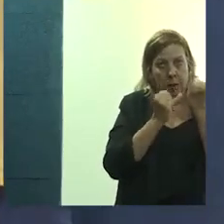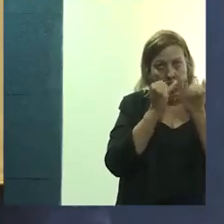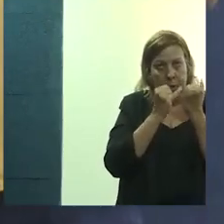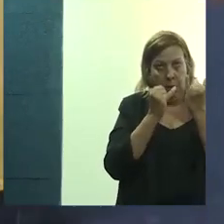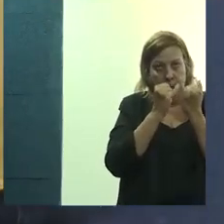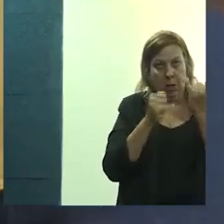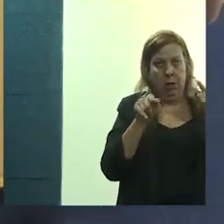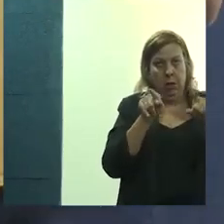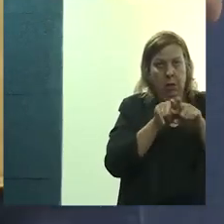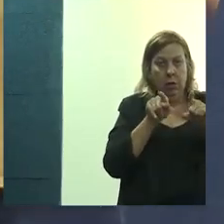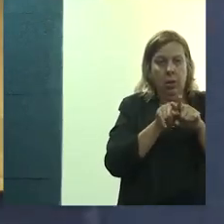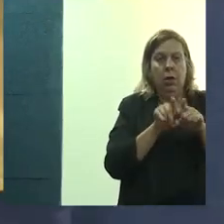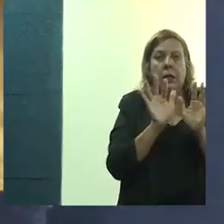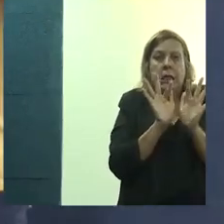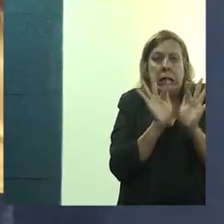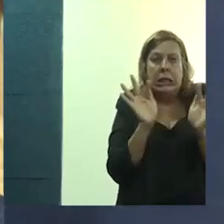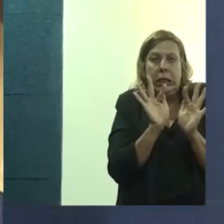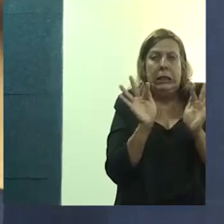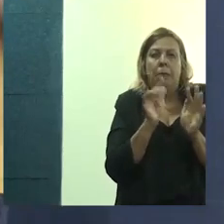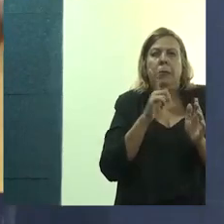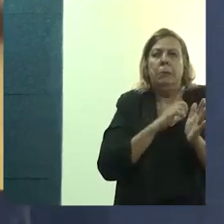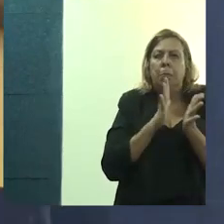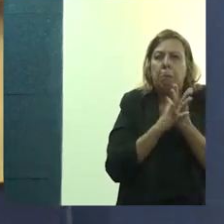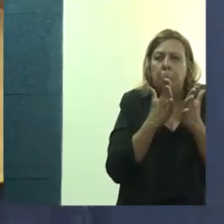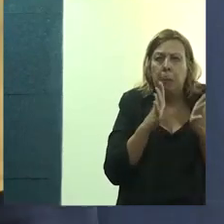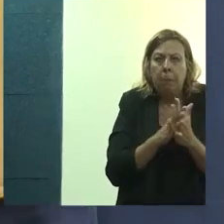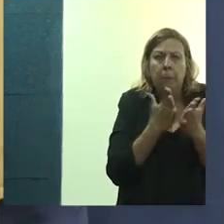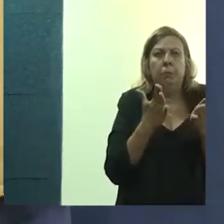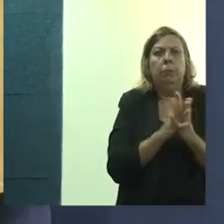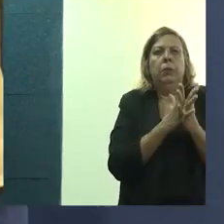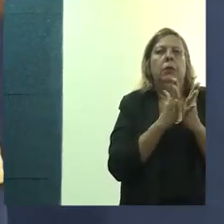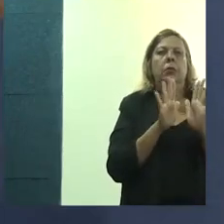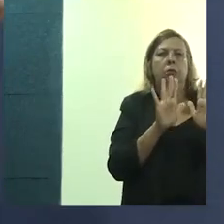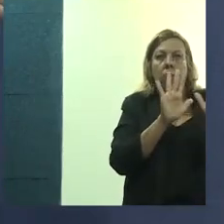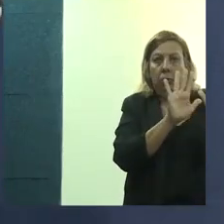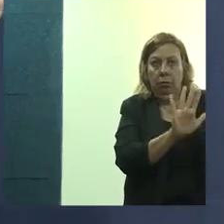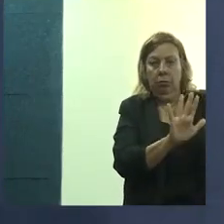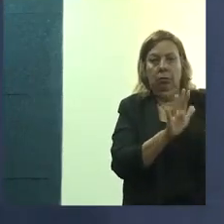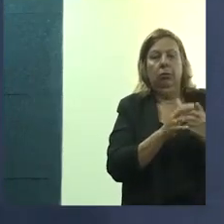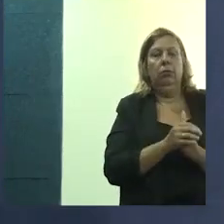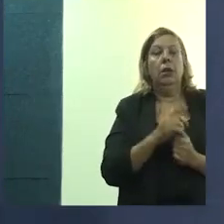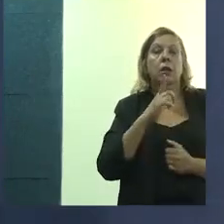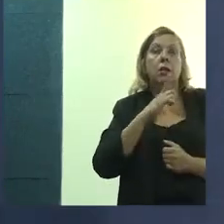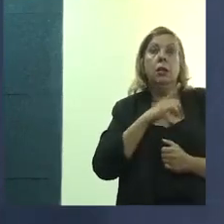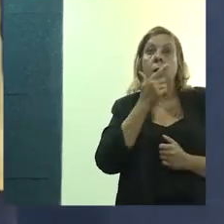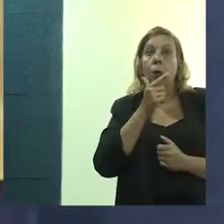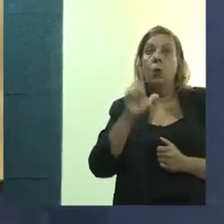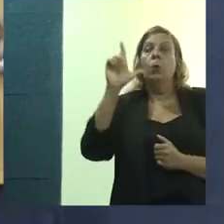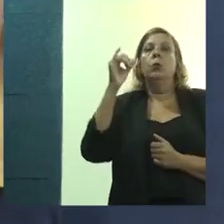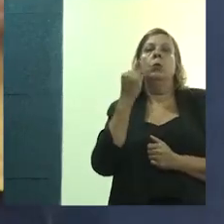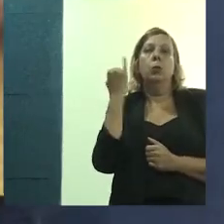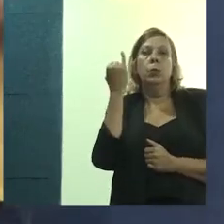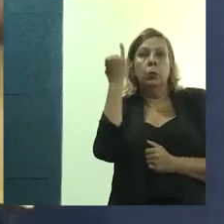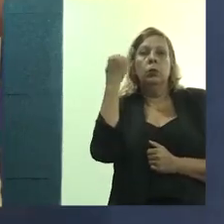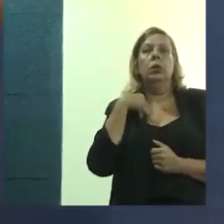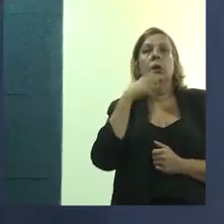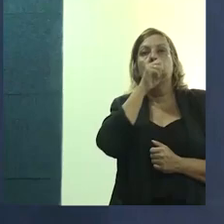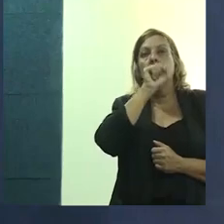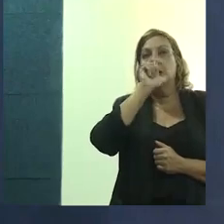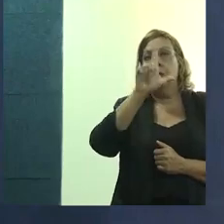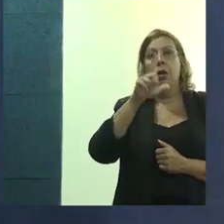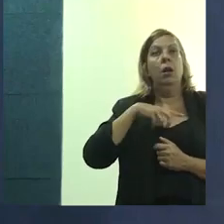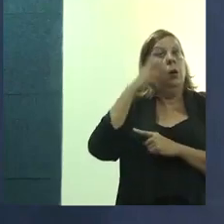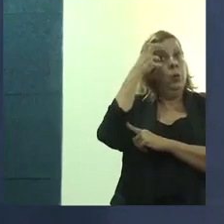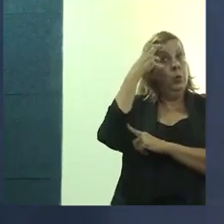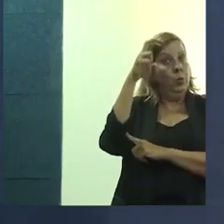de uma vulnerabilidade, de uma precariedade muito grande. Nós temos uma outra coisa importante em